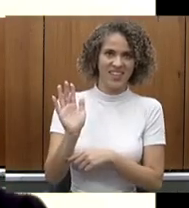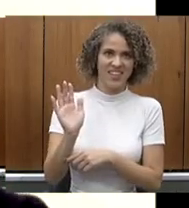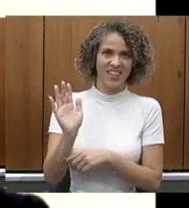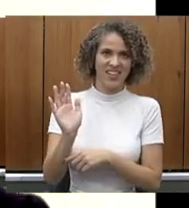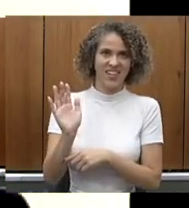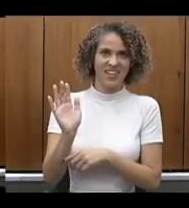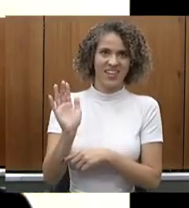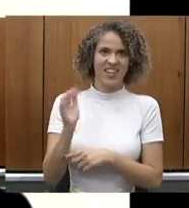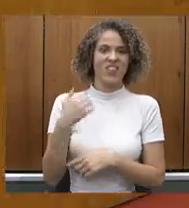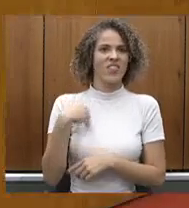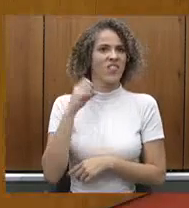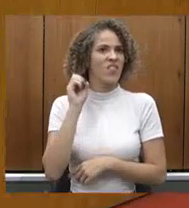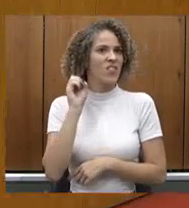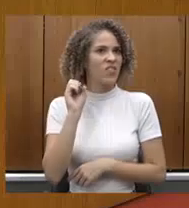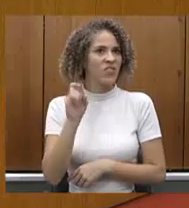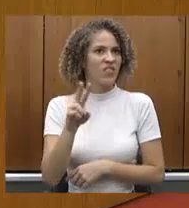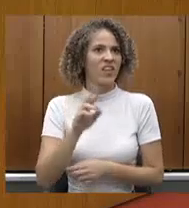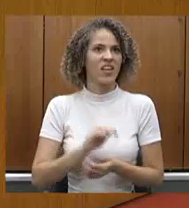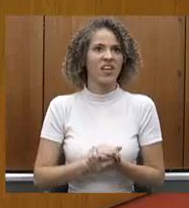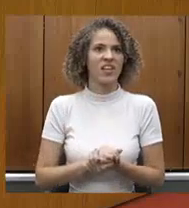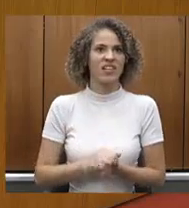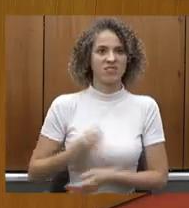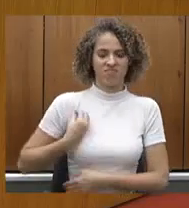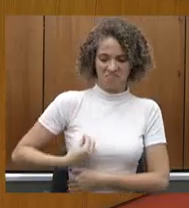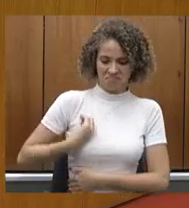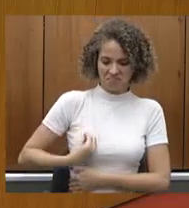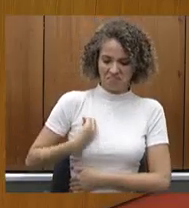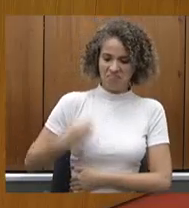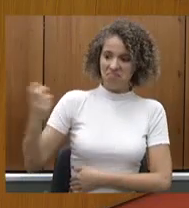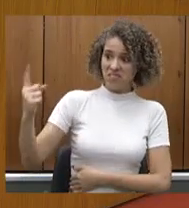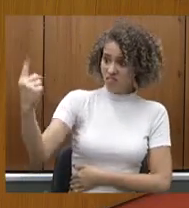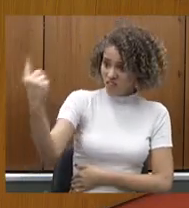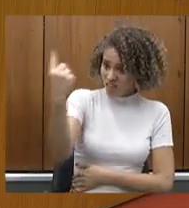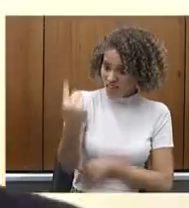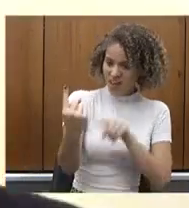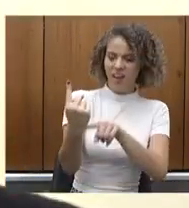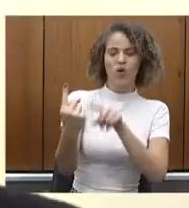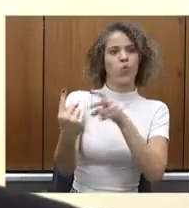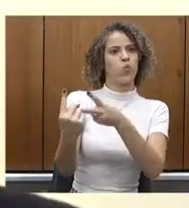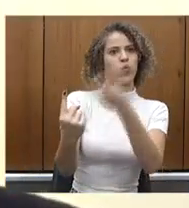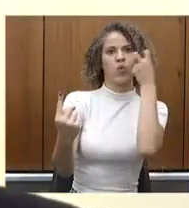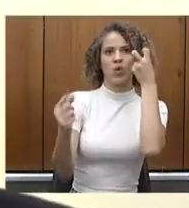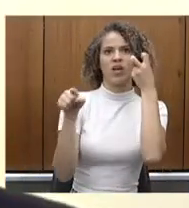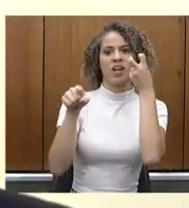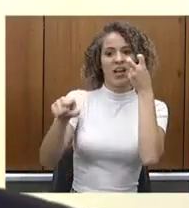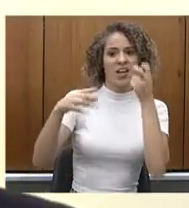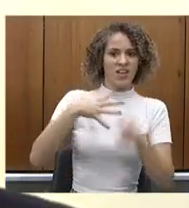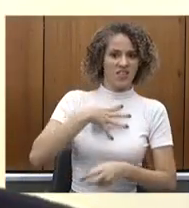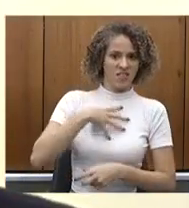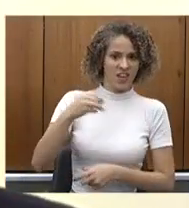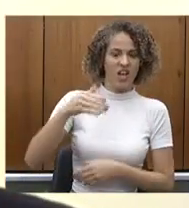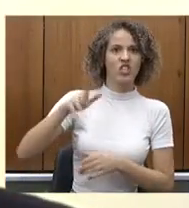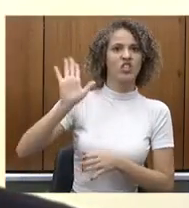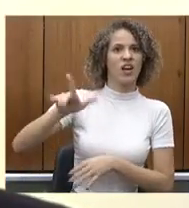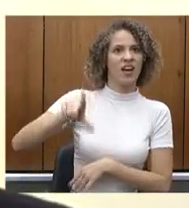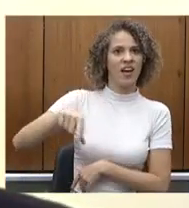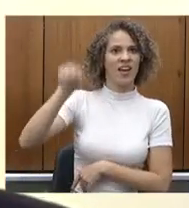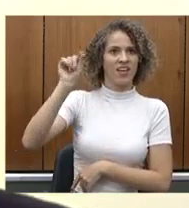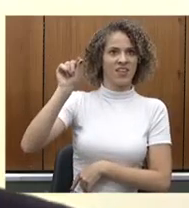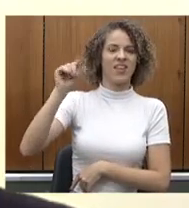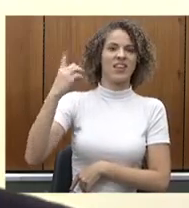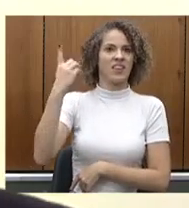vira uma... A senhora estará presente sempre através do seu filho, que foi eleito, muito bem